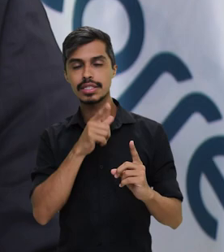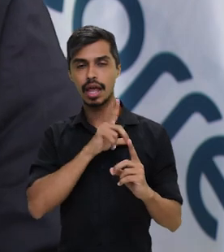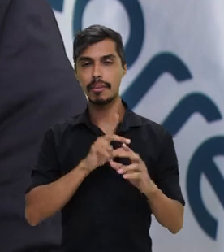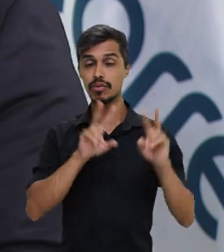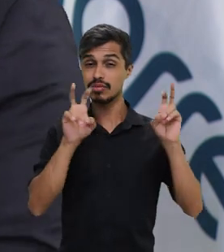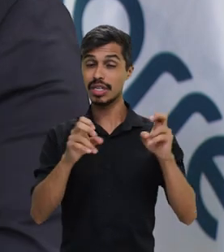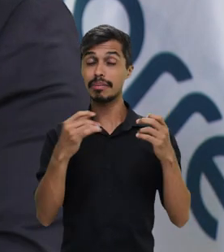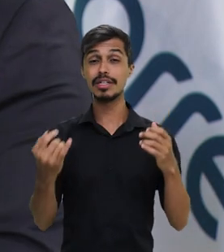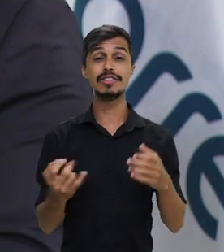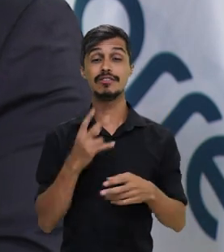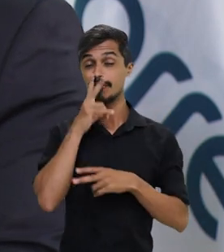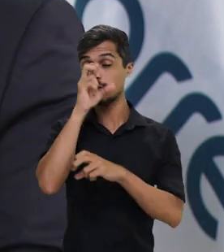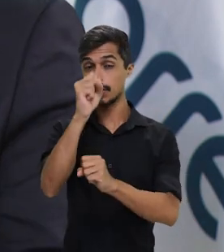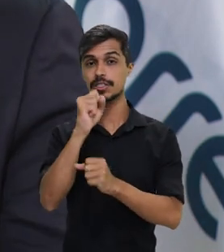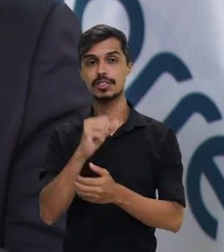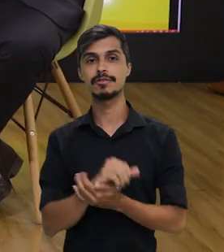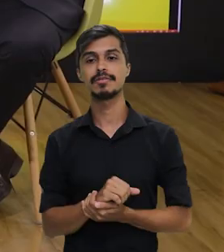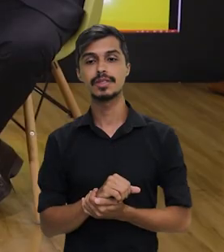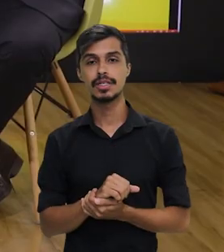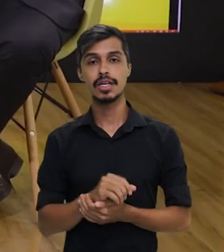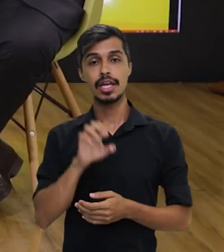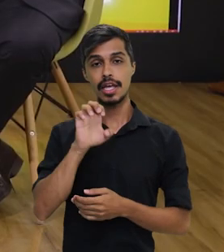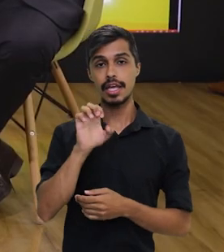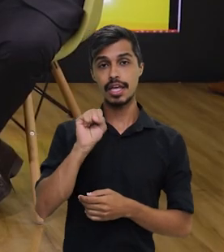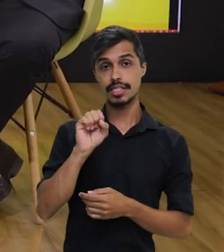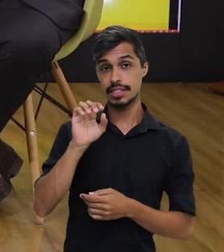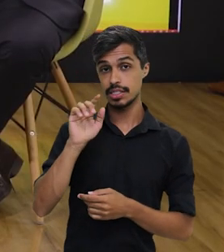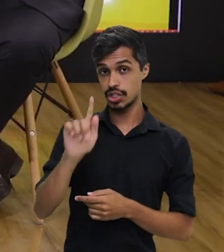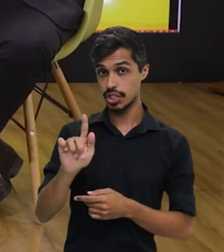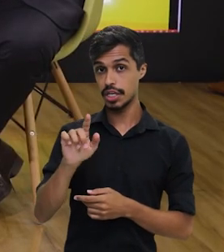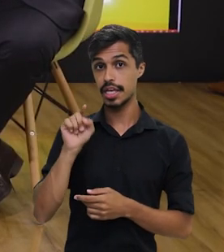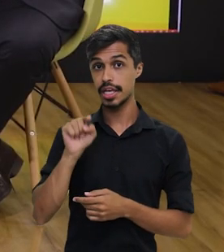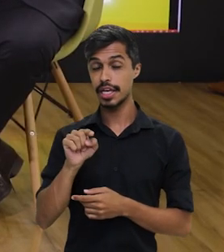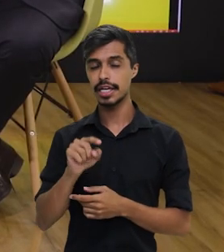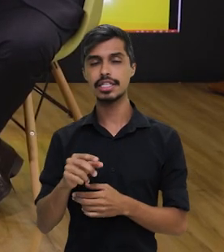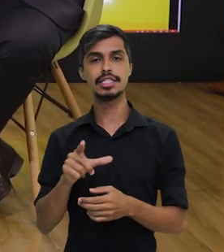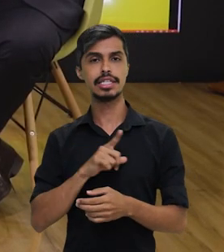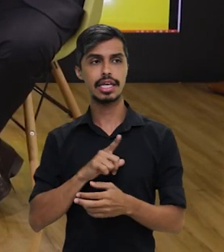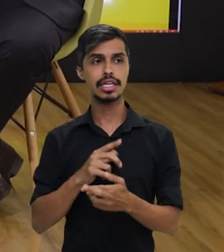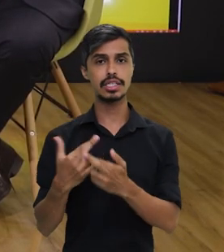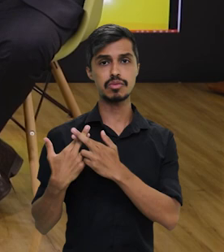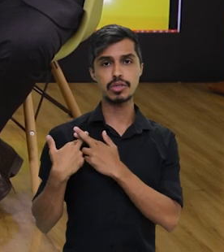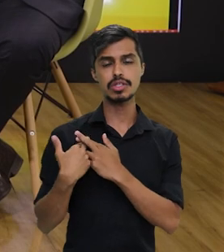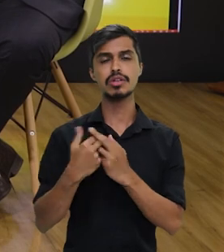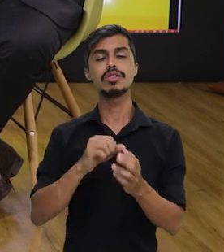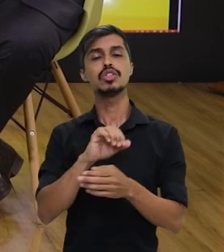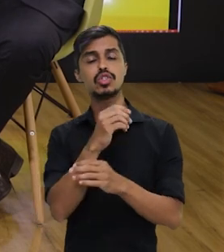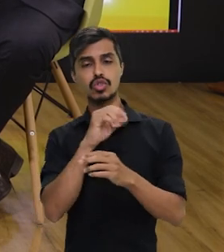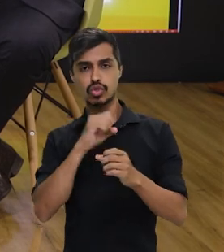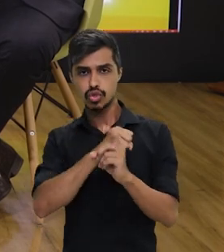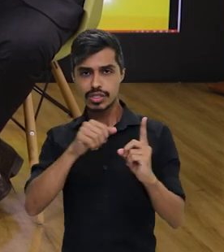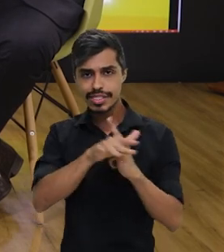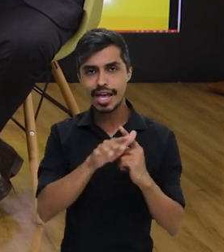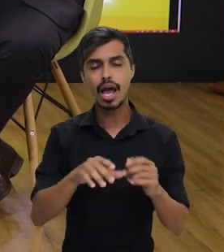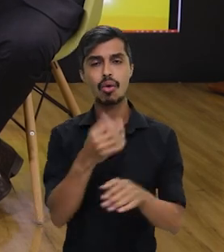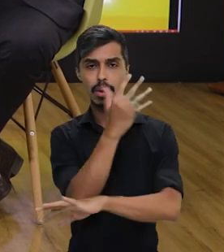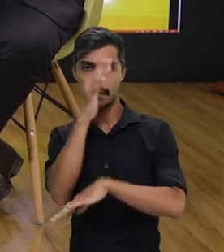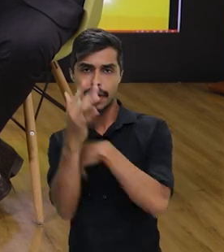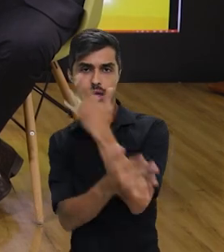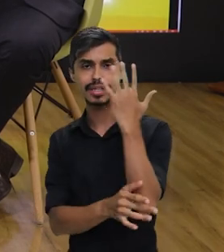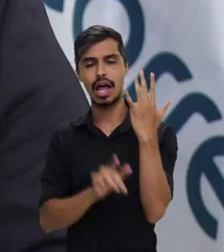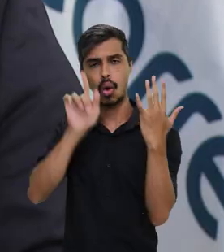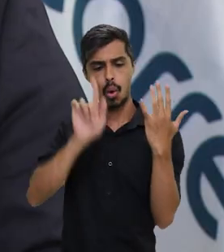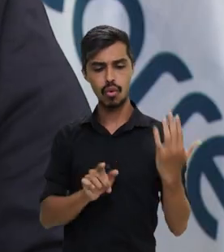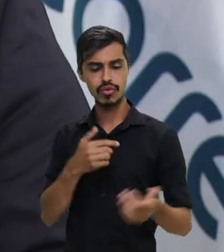agenda muito forte que envolve o ESG, que é a responsabilidade social, ambiental e de governança.